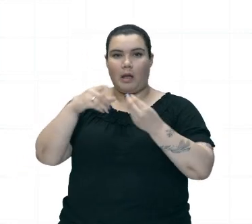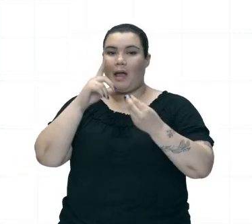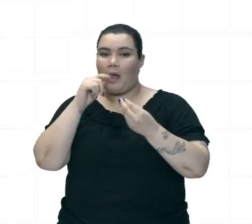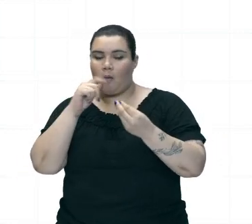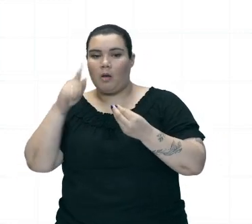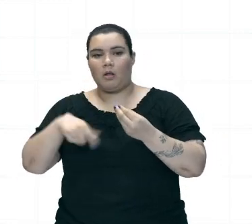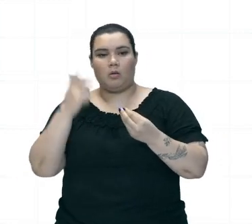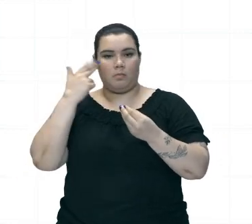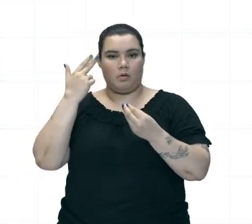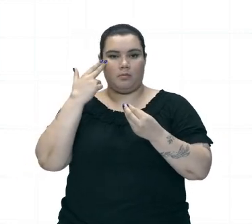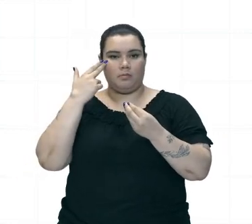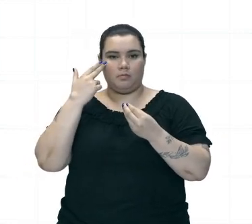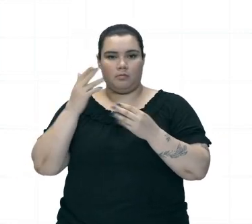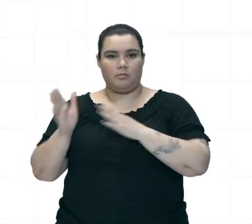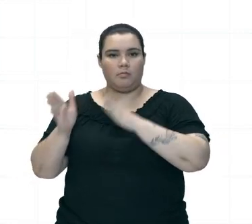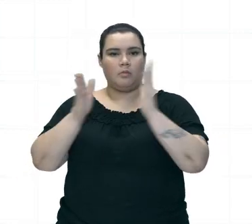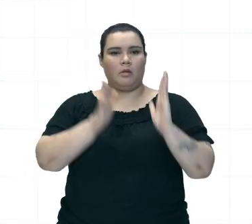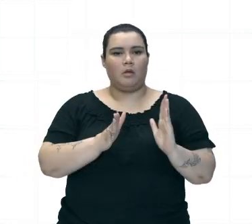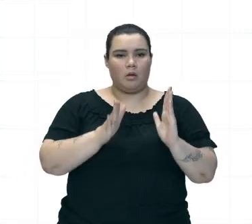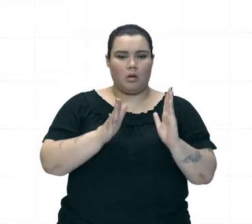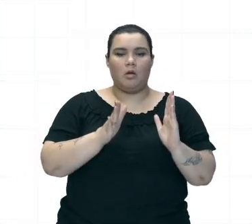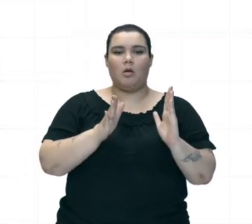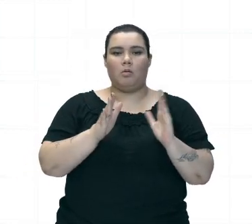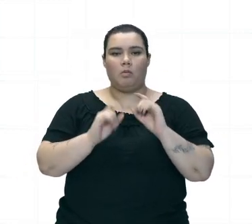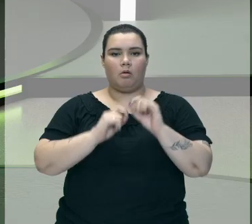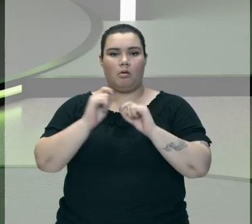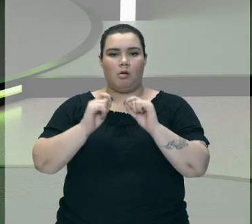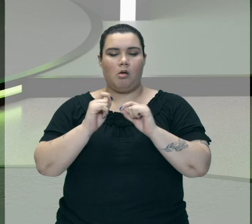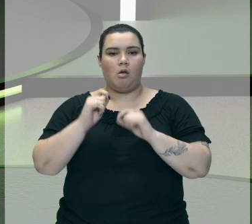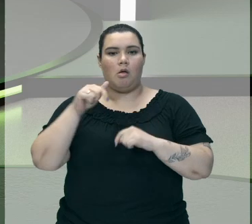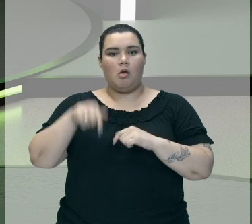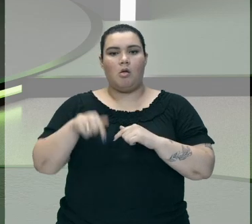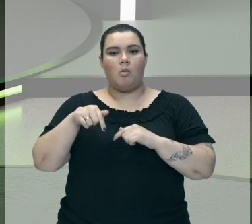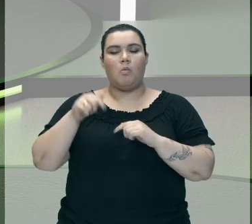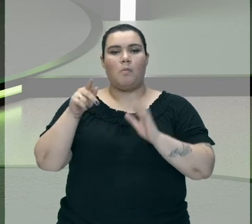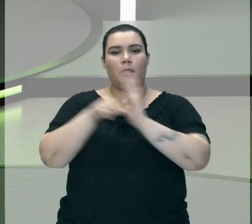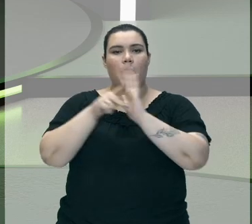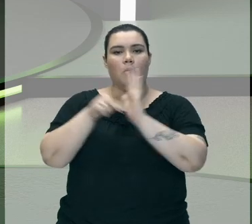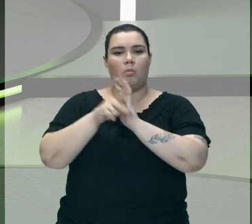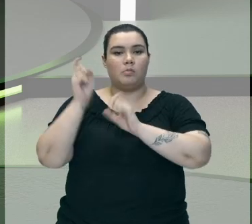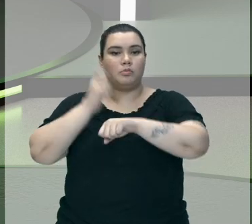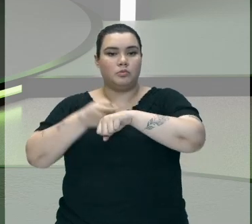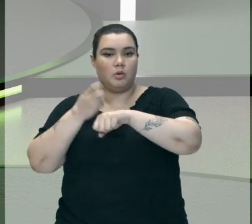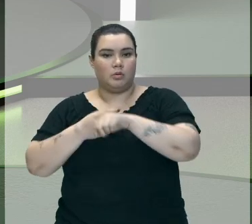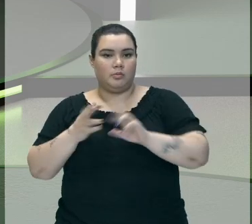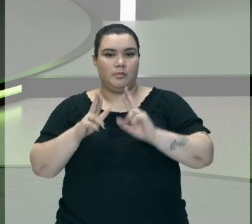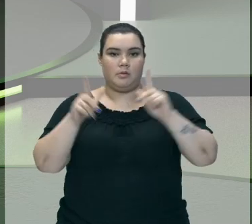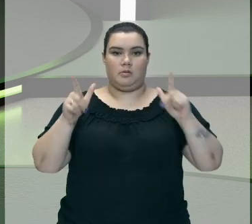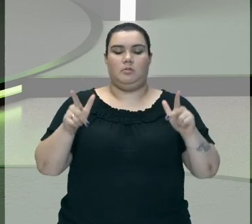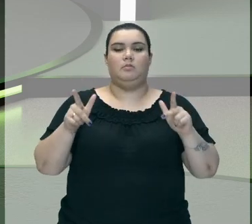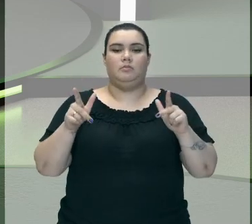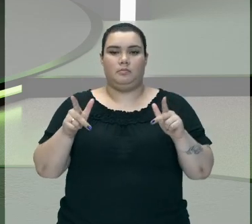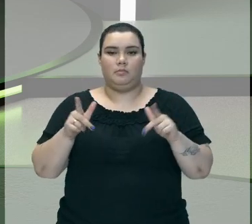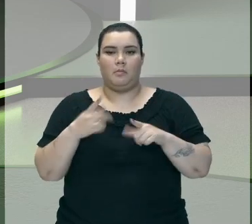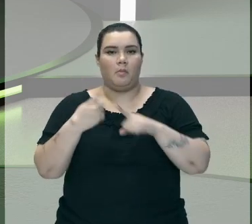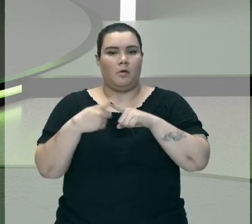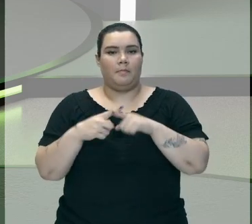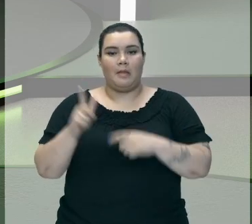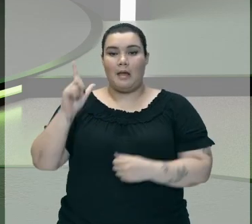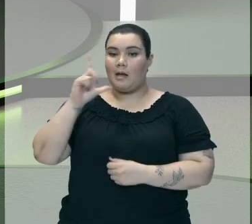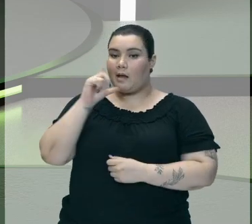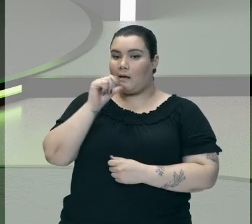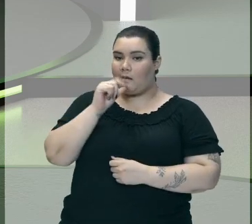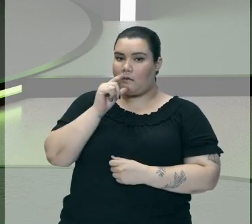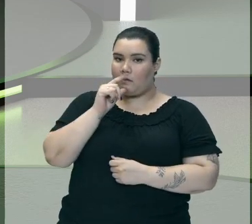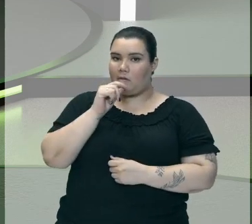Água Oxigênio Água O que que Acontece aqui Nós temos A água Como um Composto